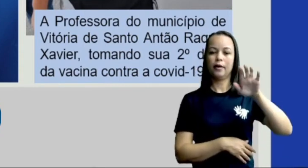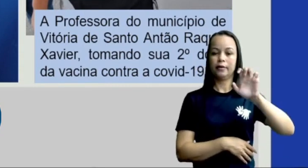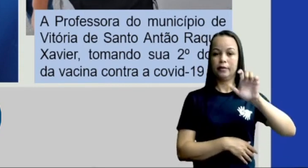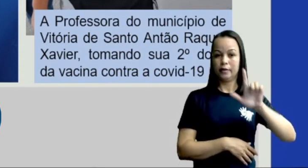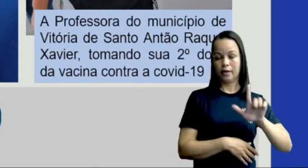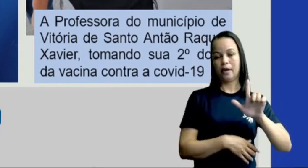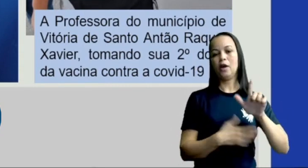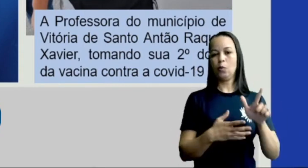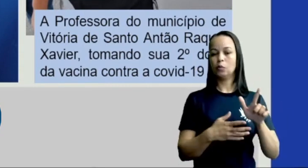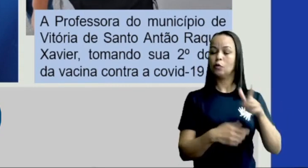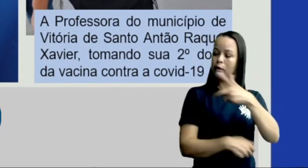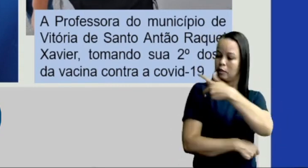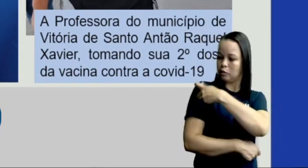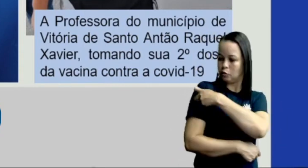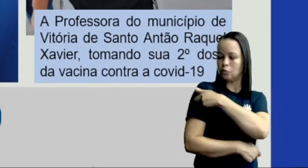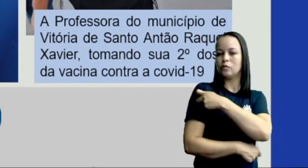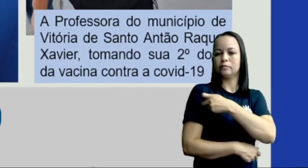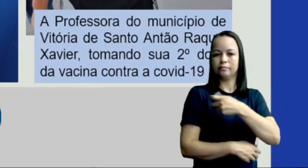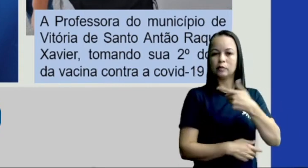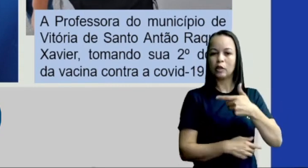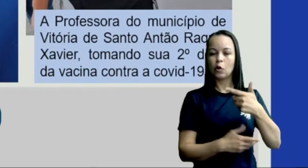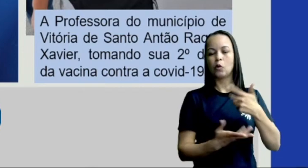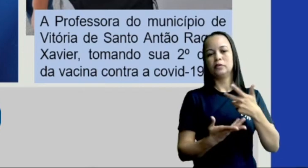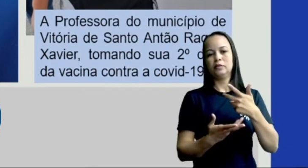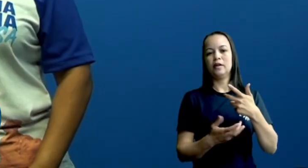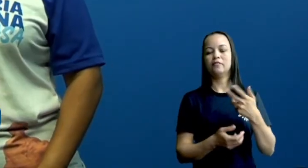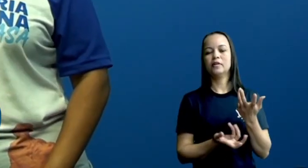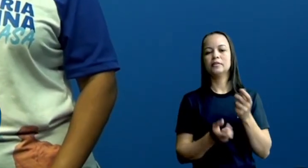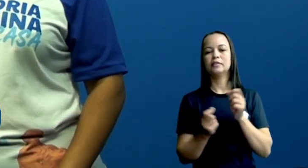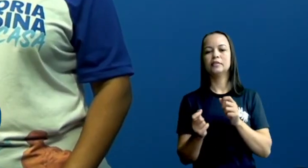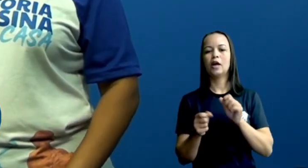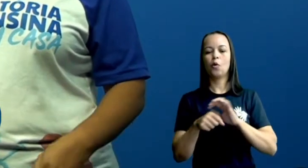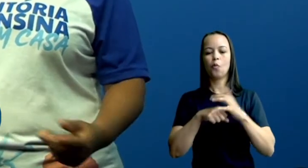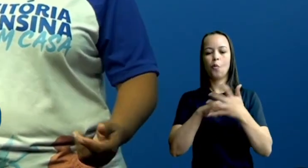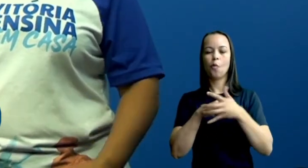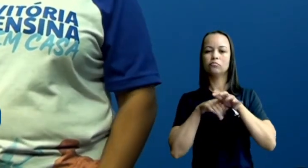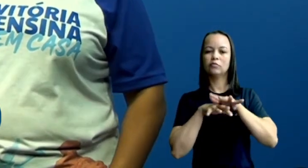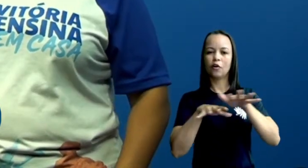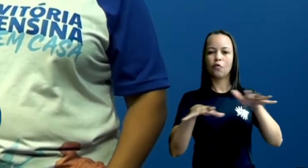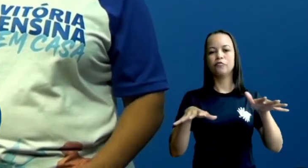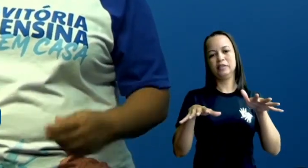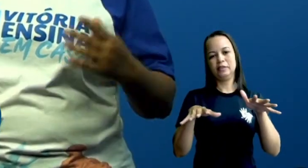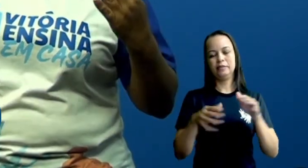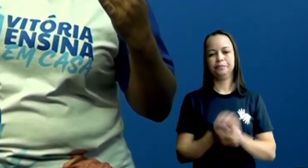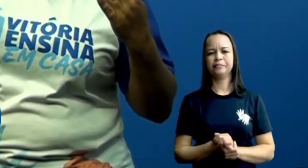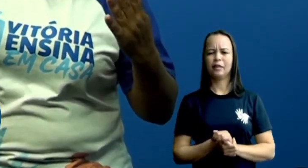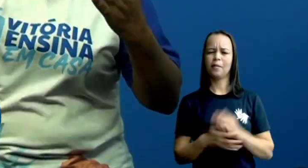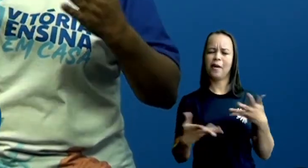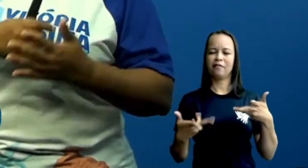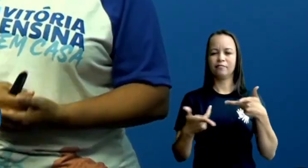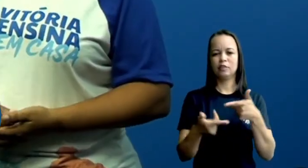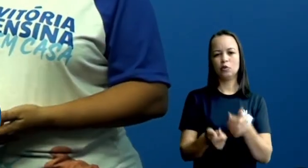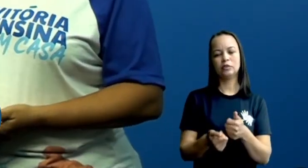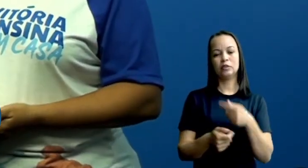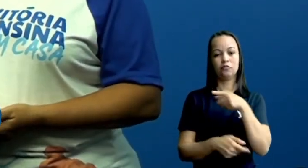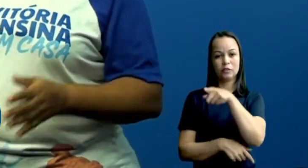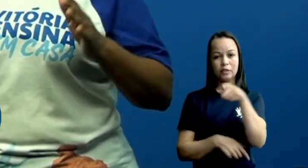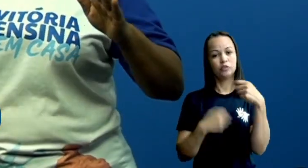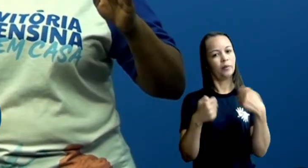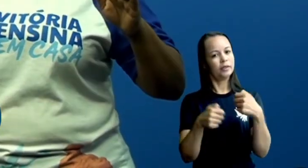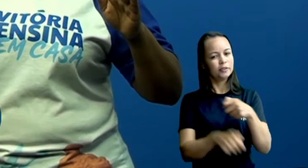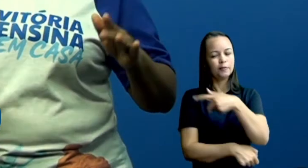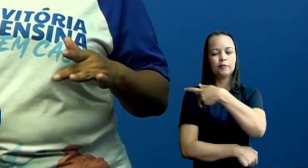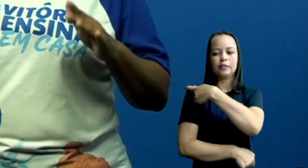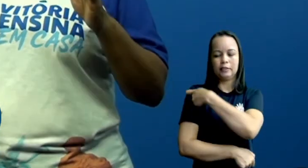vacina contra a Covid-19. Vejam que maravilha, não é? Vamos continuar, gente. Vocês precisam se vacinar.